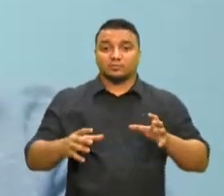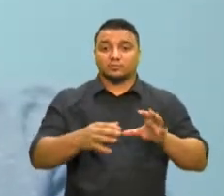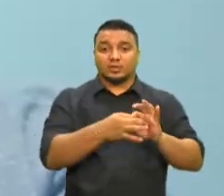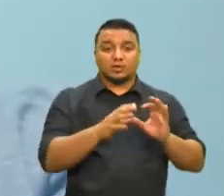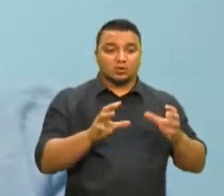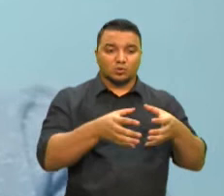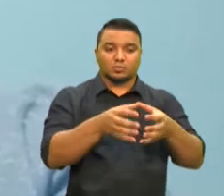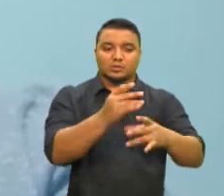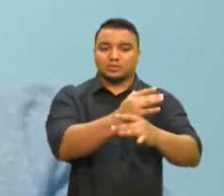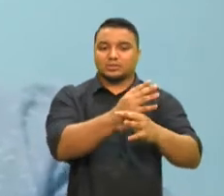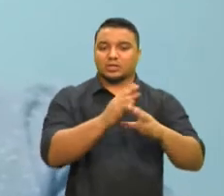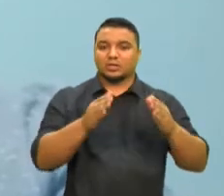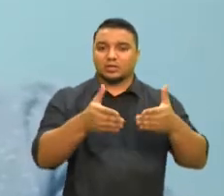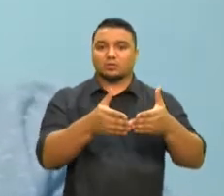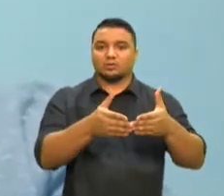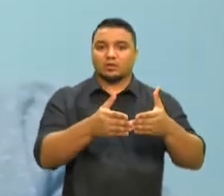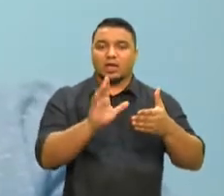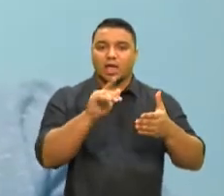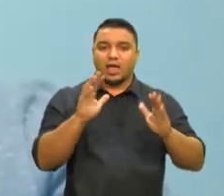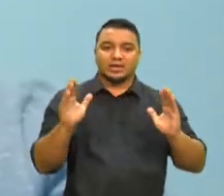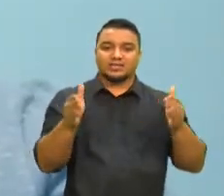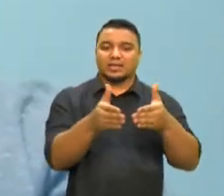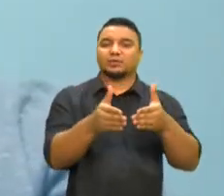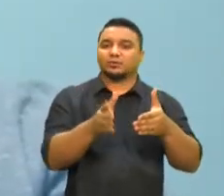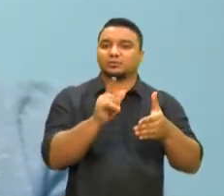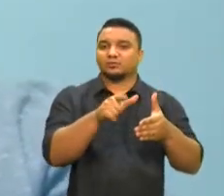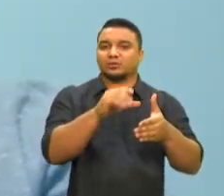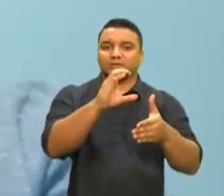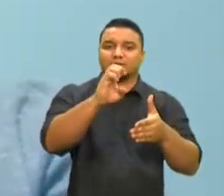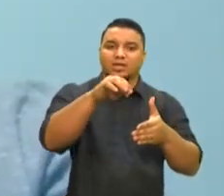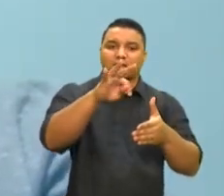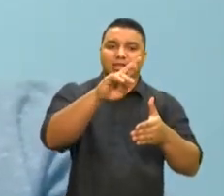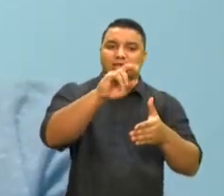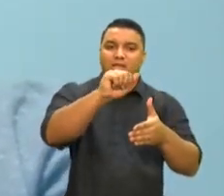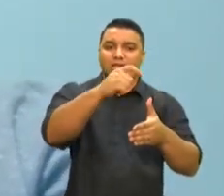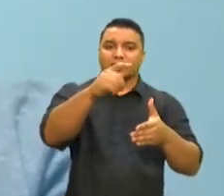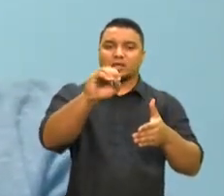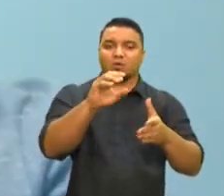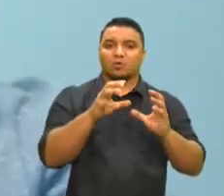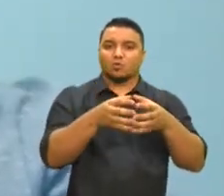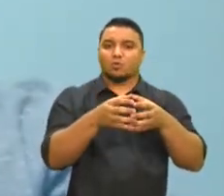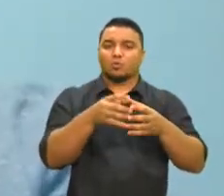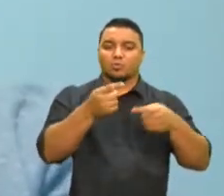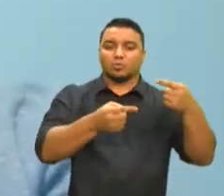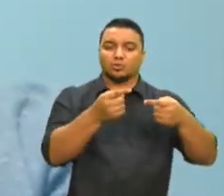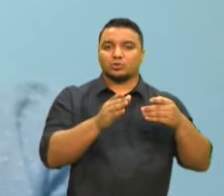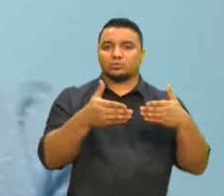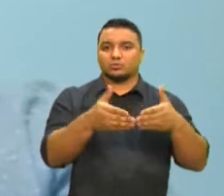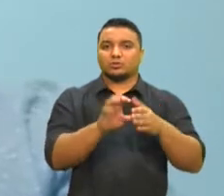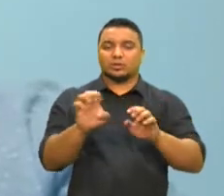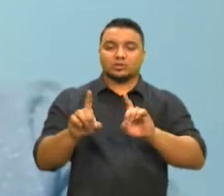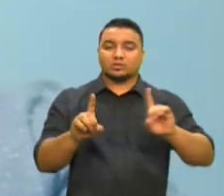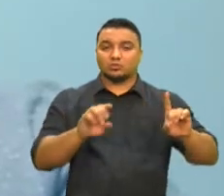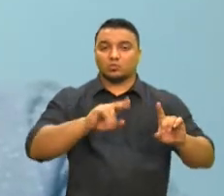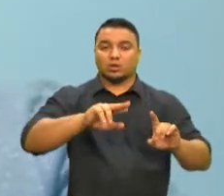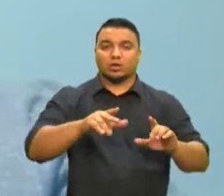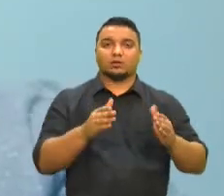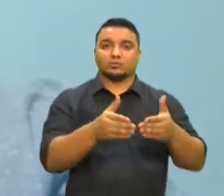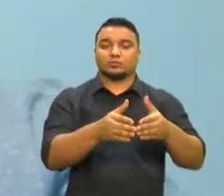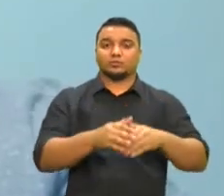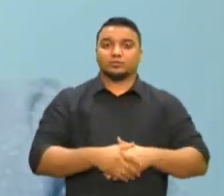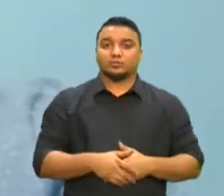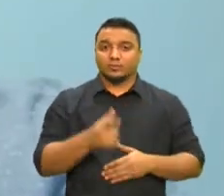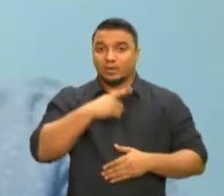permitir, de certa forma, a agenda do governo no Congresso Nacional, mas